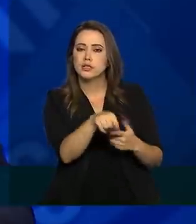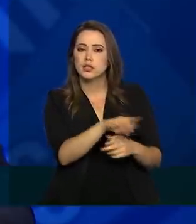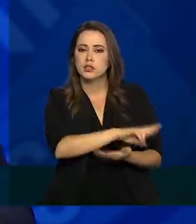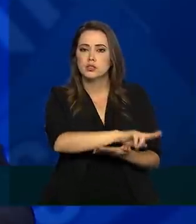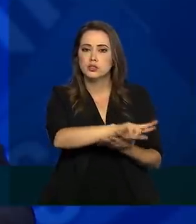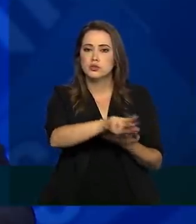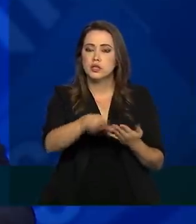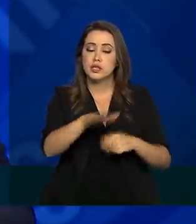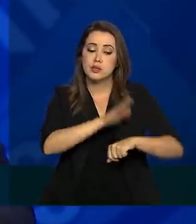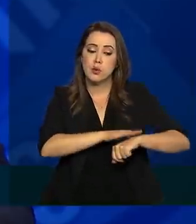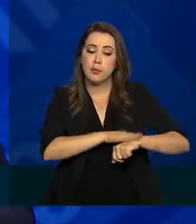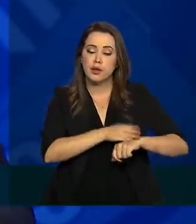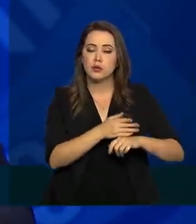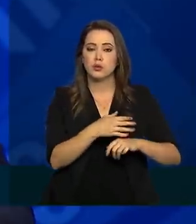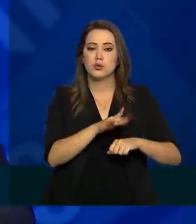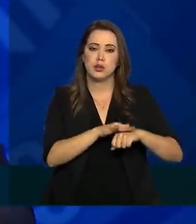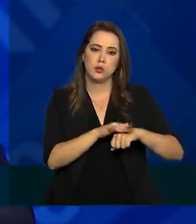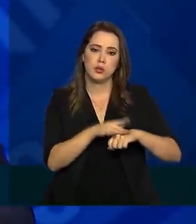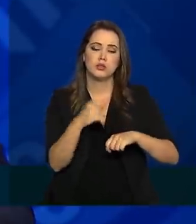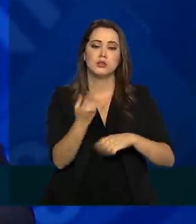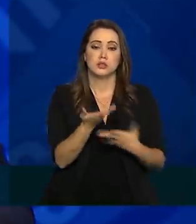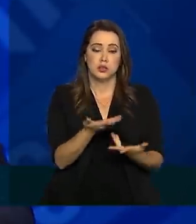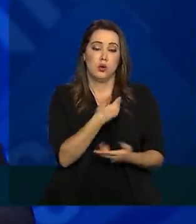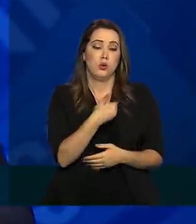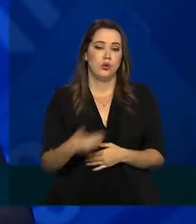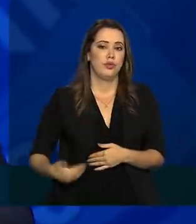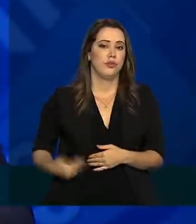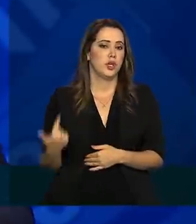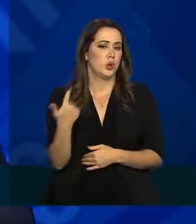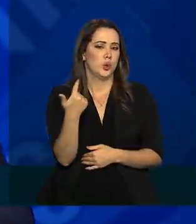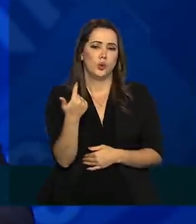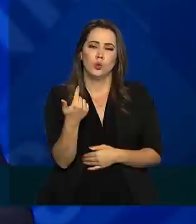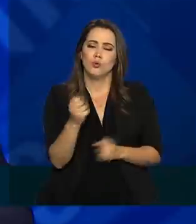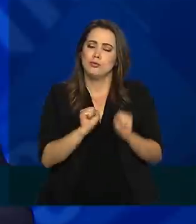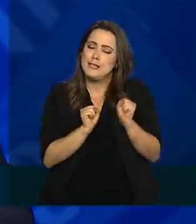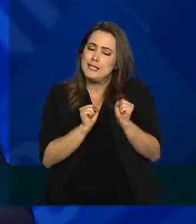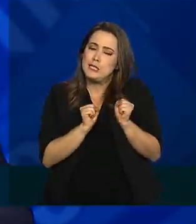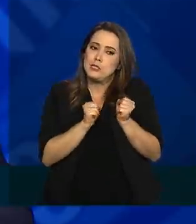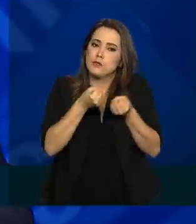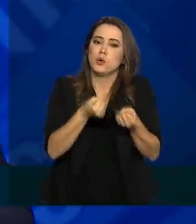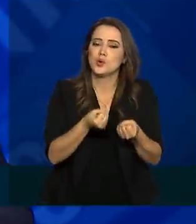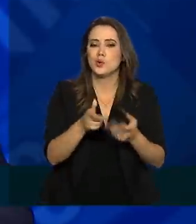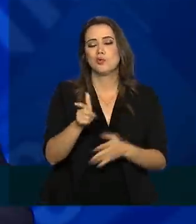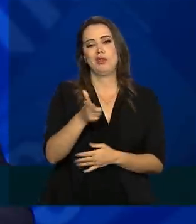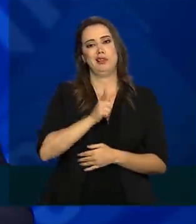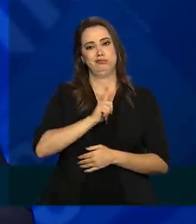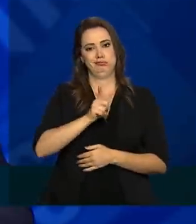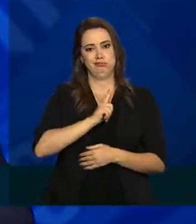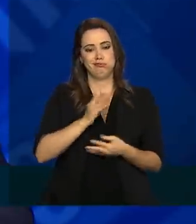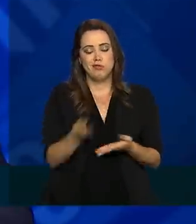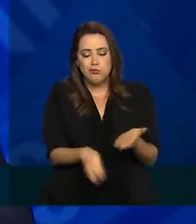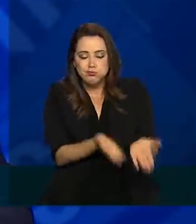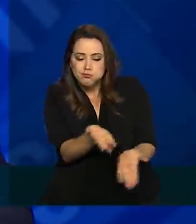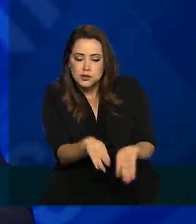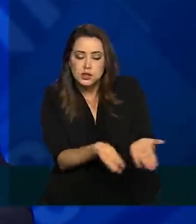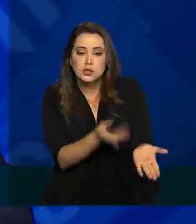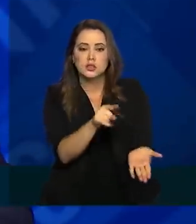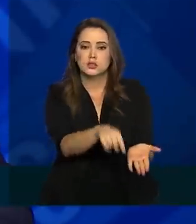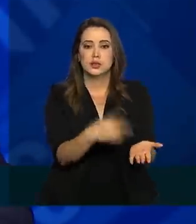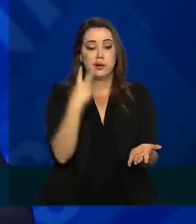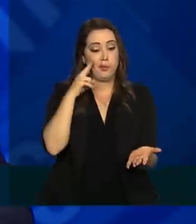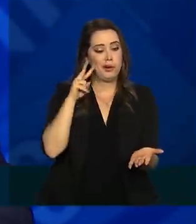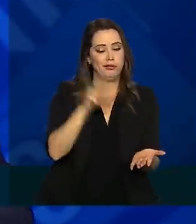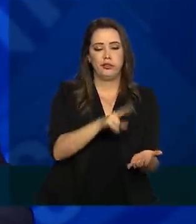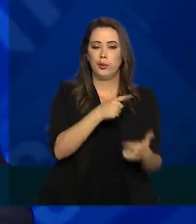fases da doença, então o governo não tem poupado esforços para enxergar esse problema do